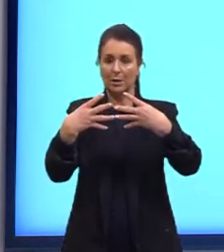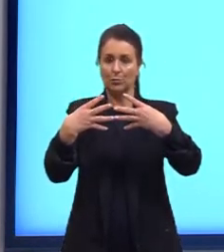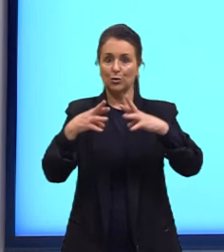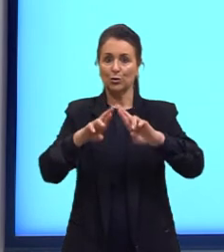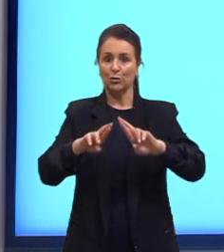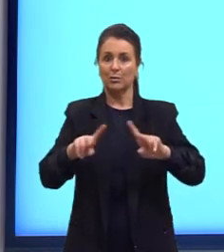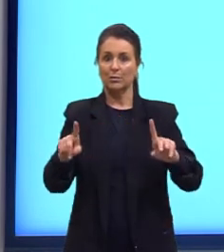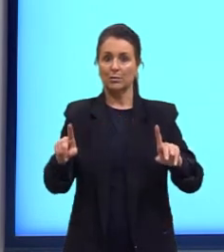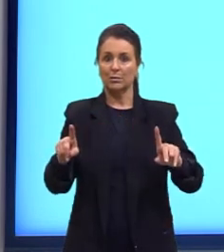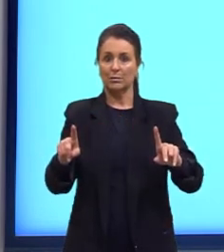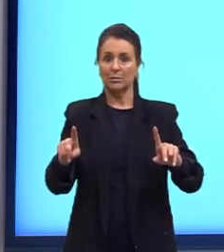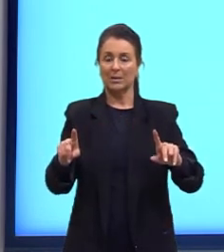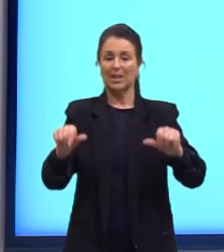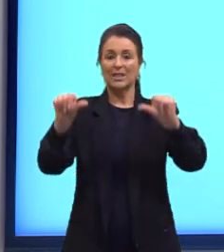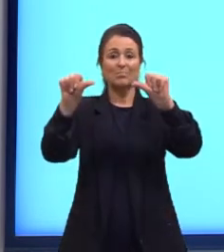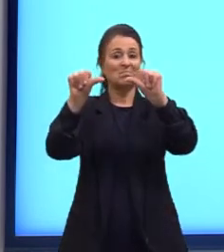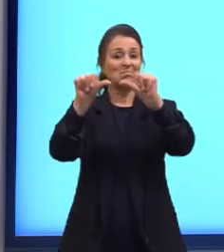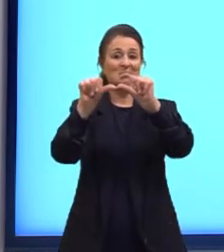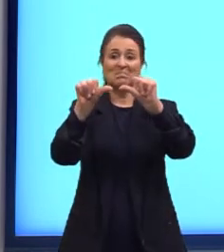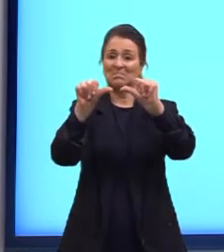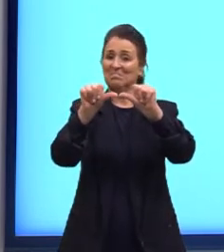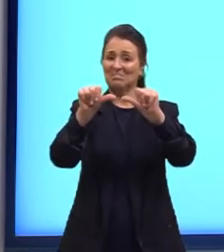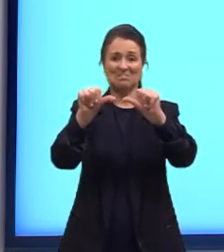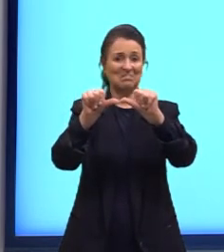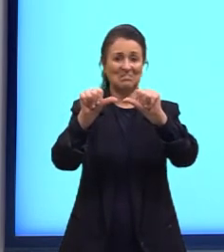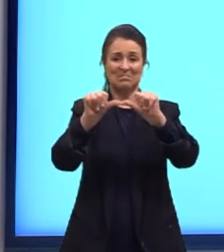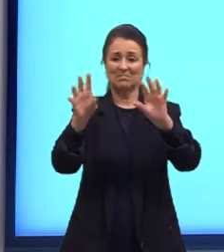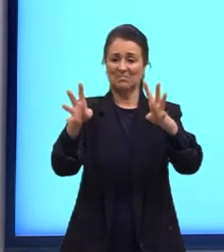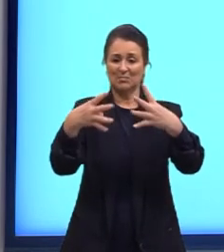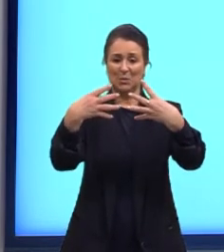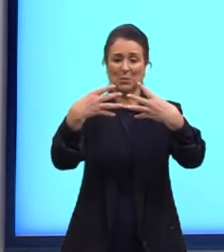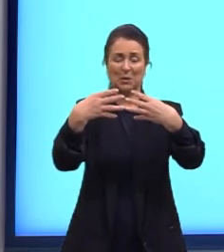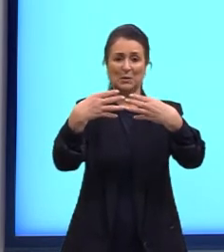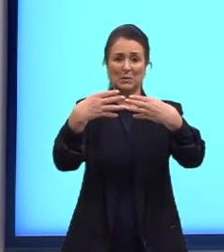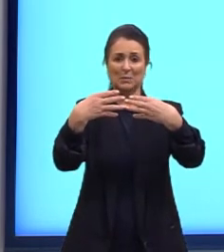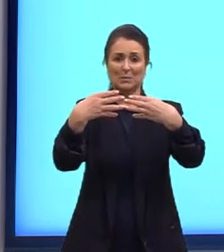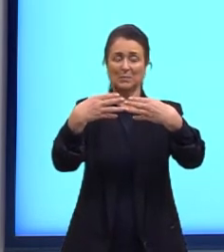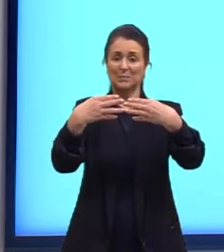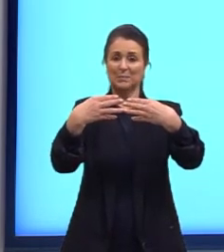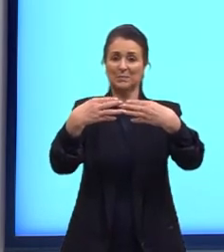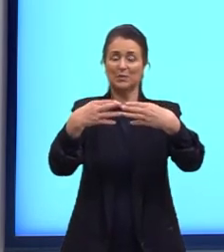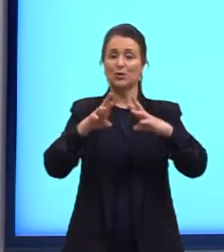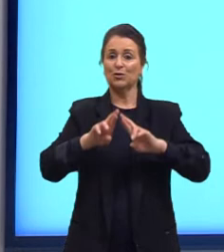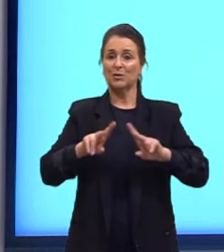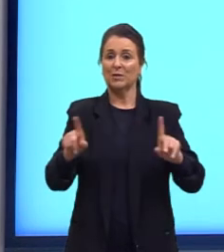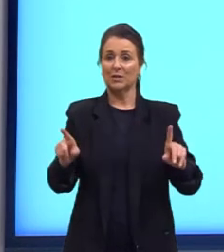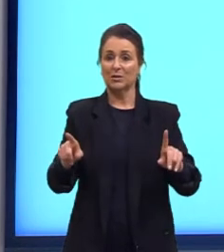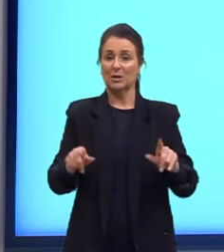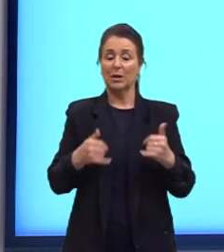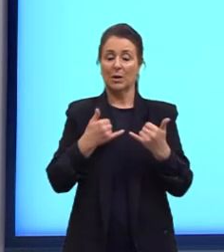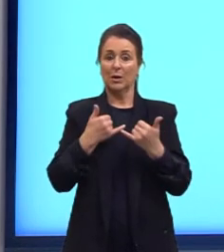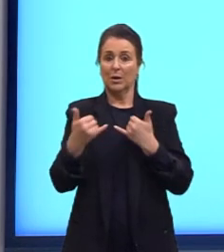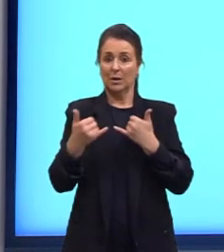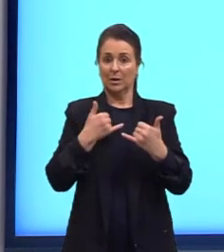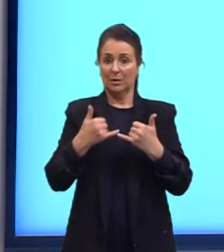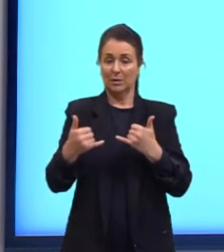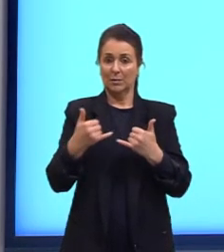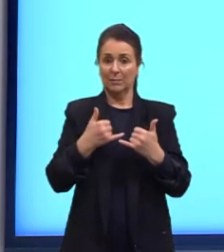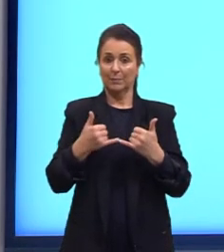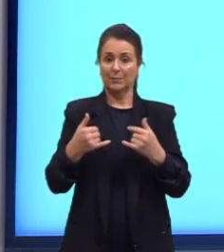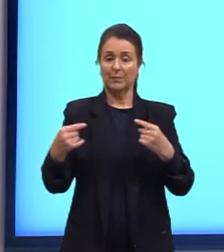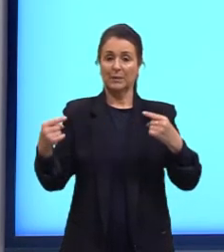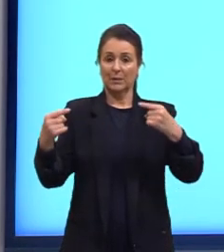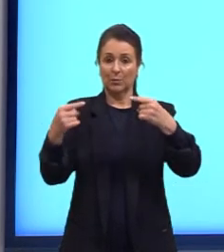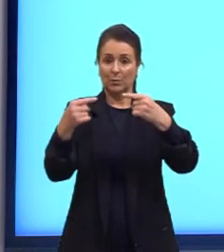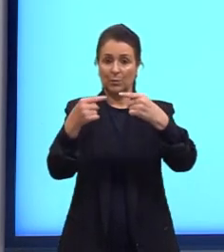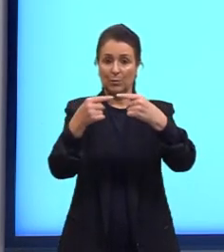que ele é um carbono assimétrico. Eu vou ter sempre quatro ligantes diferentes. Nesse exemplo, eu vou ter uma ligação com uma hidroxila,